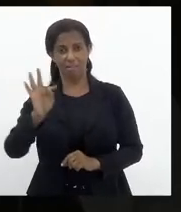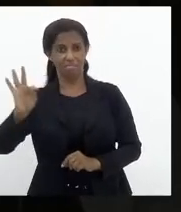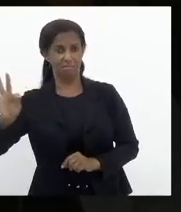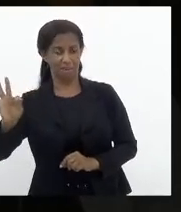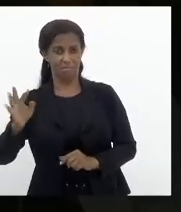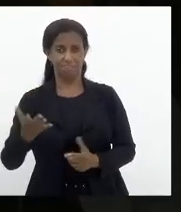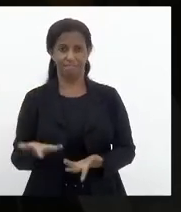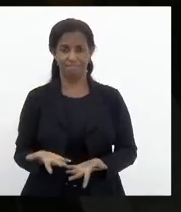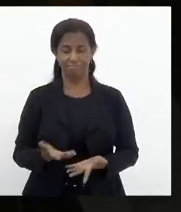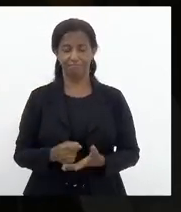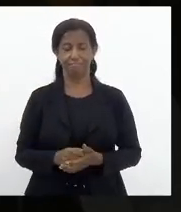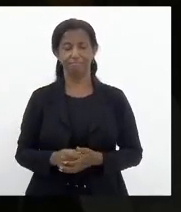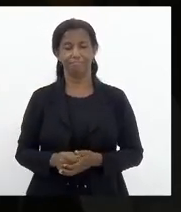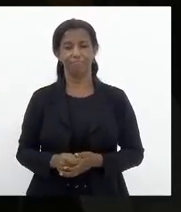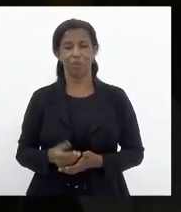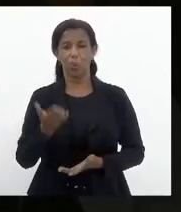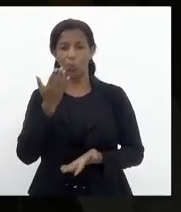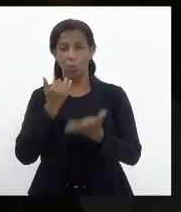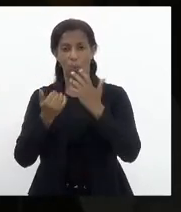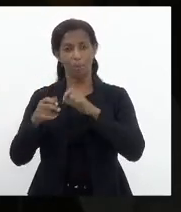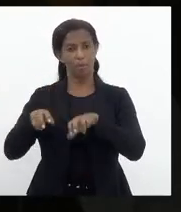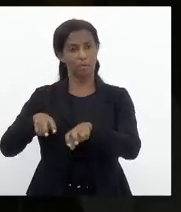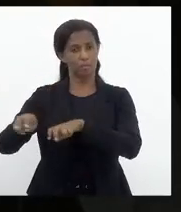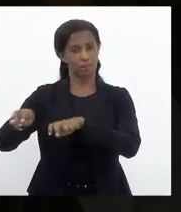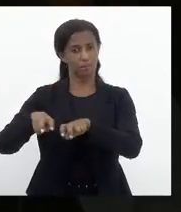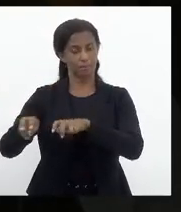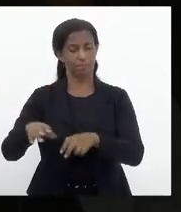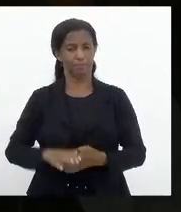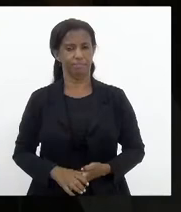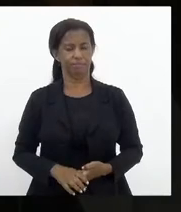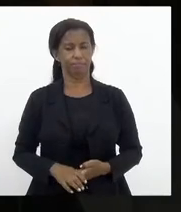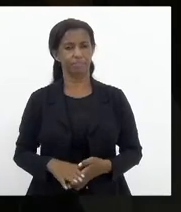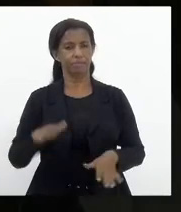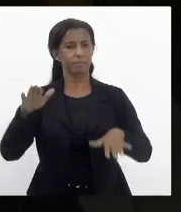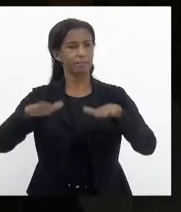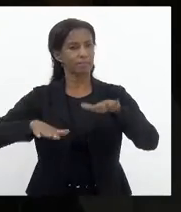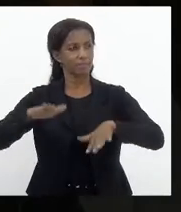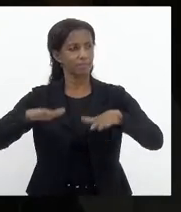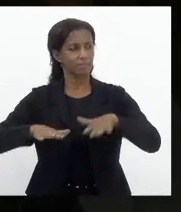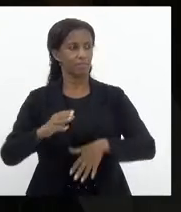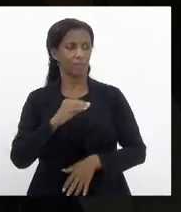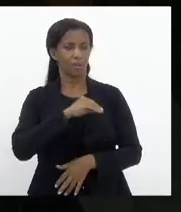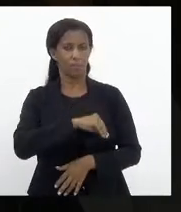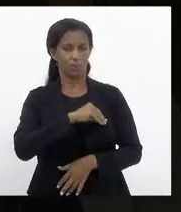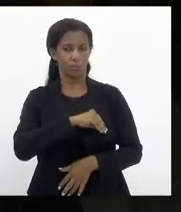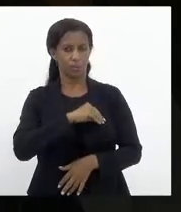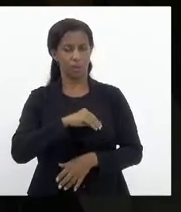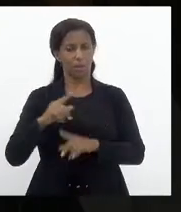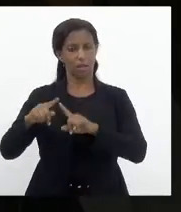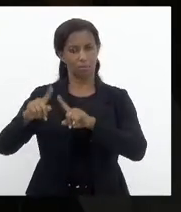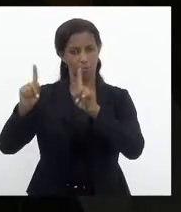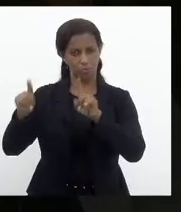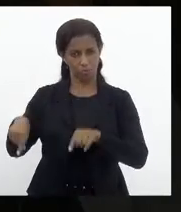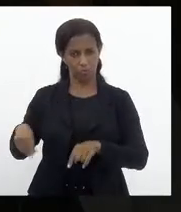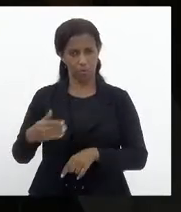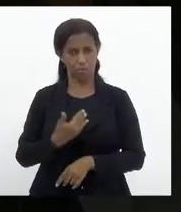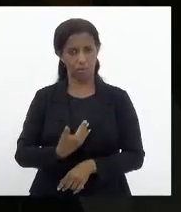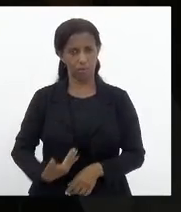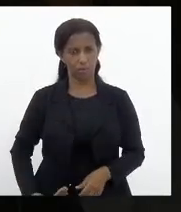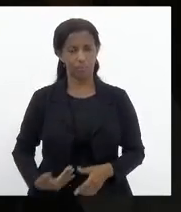alimentação e transporte. Em média, o salário do funcionário público